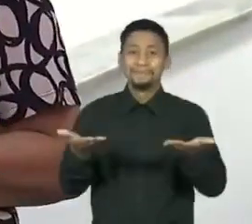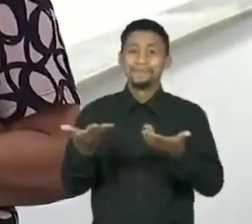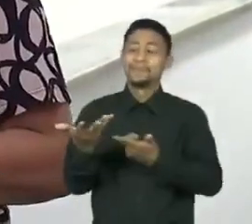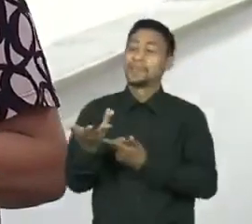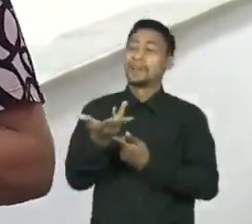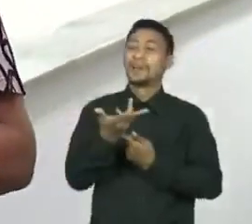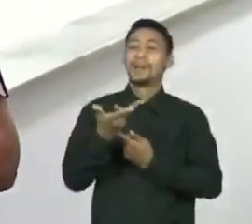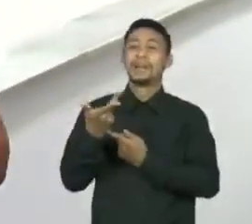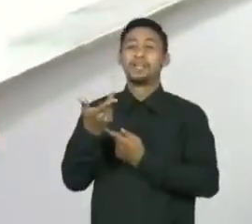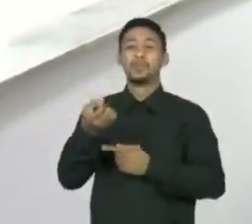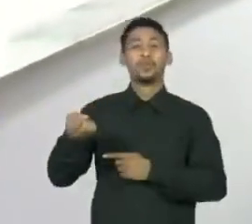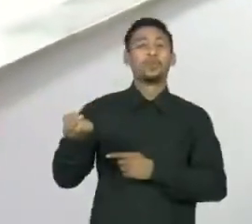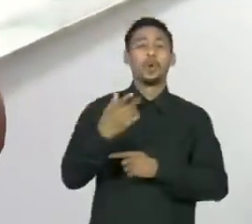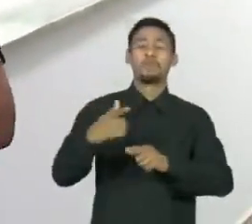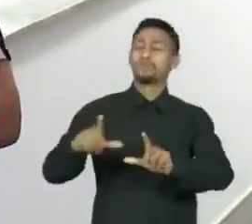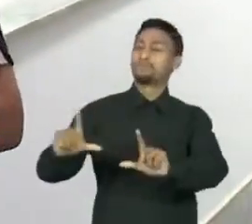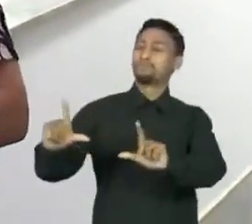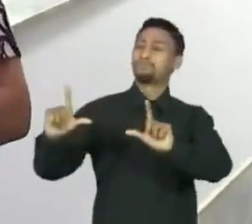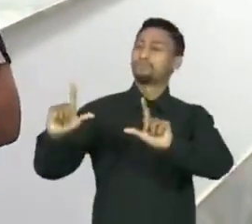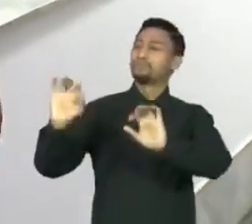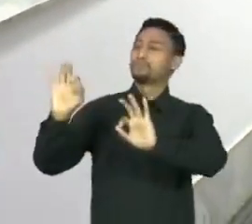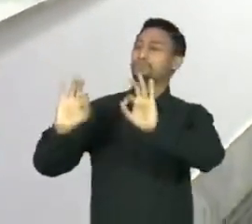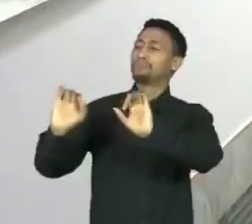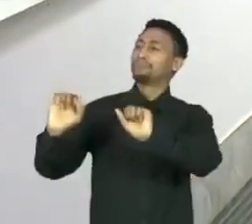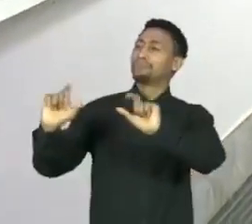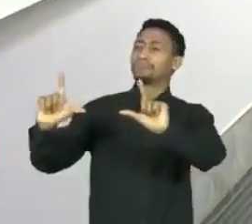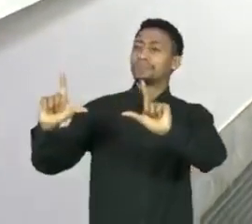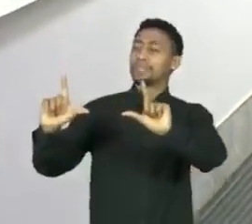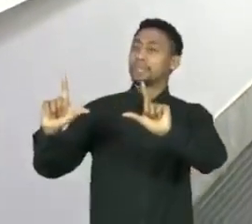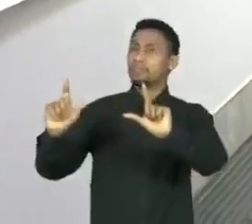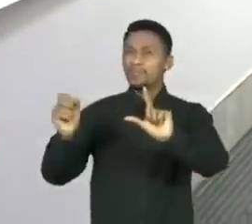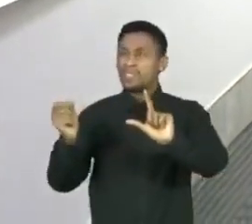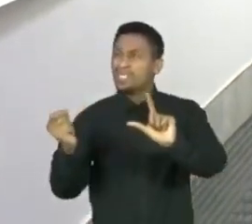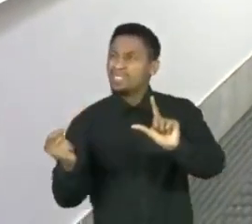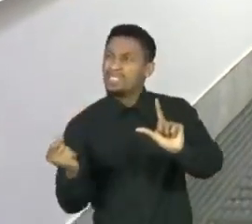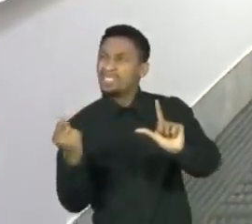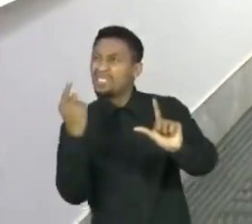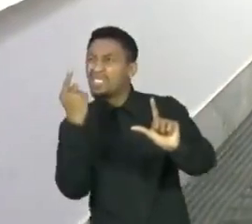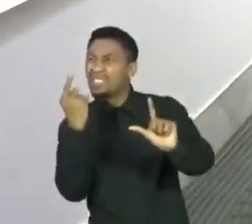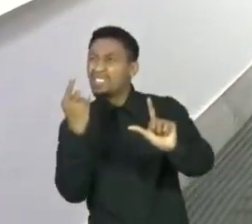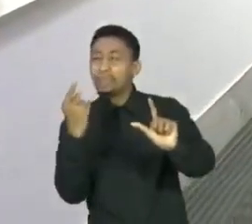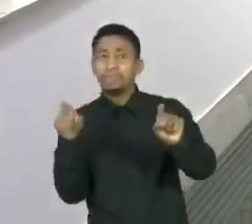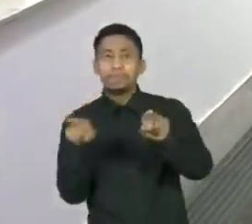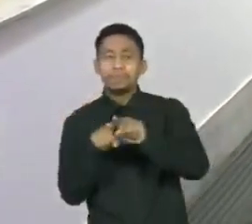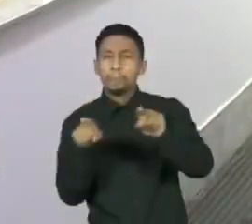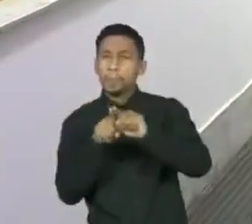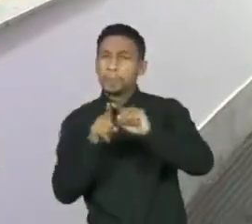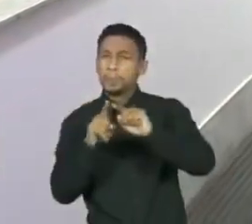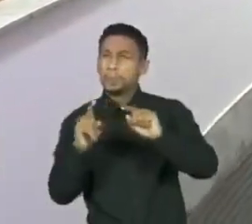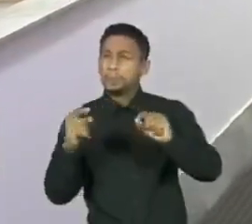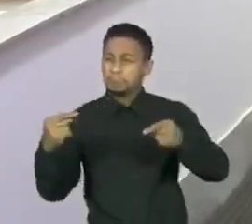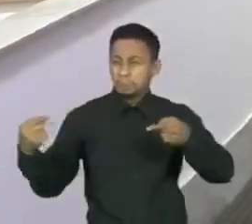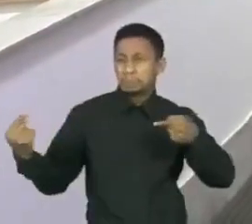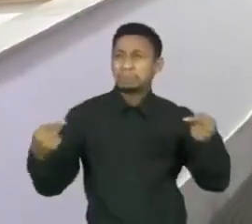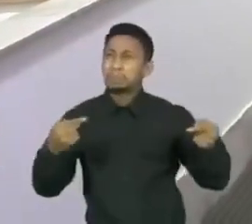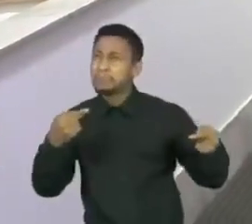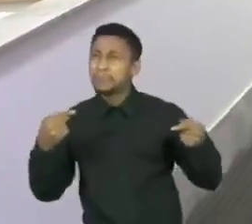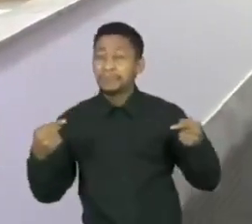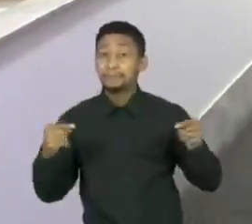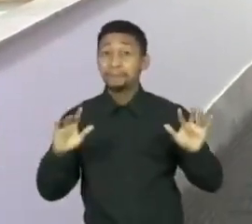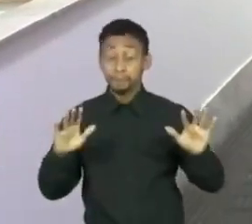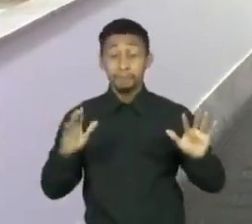arte ainda provocam polêmica e estranhamento. E que bom que isso acontece, porque quando alguém olha uma